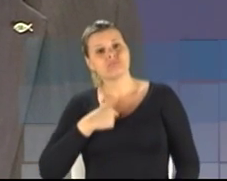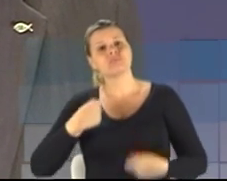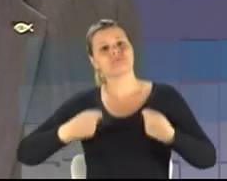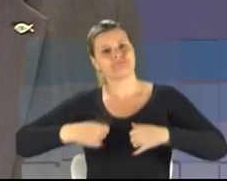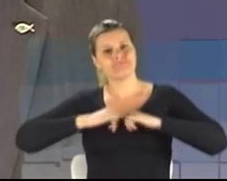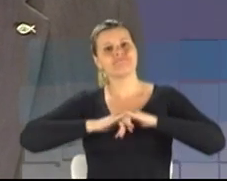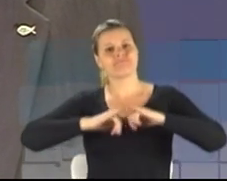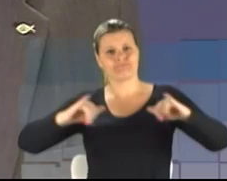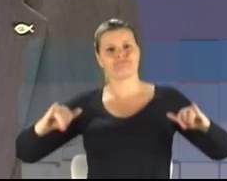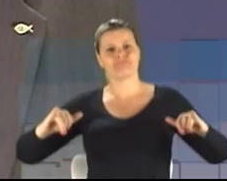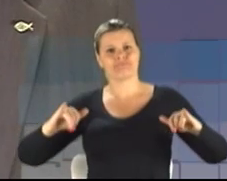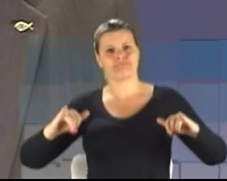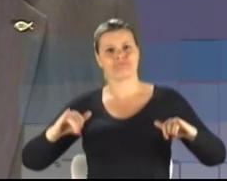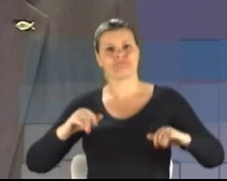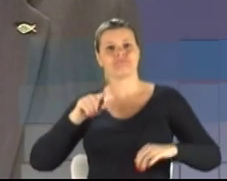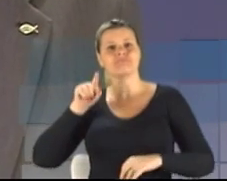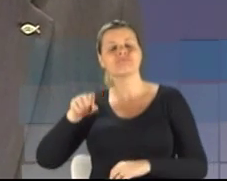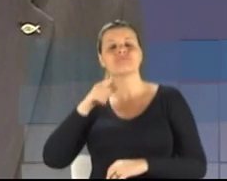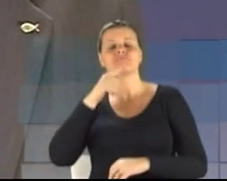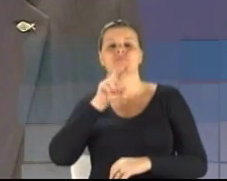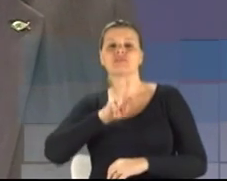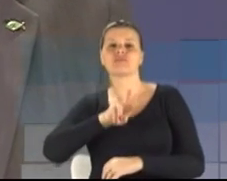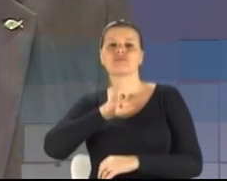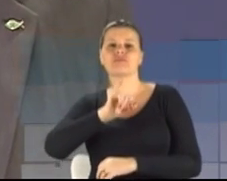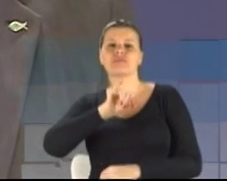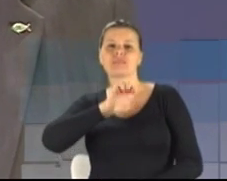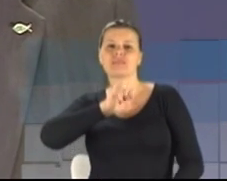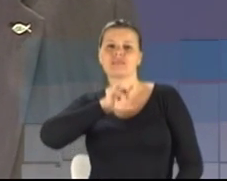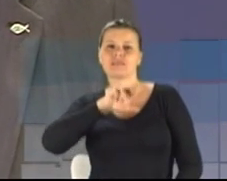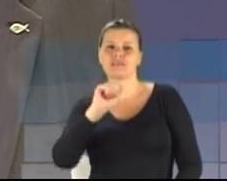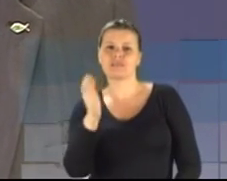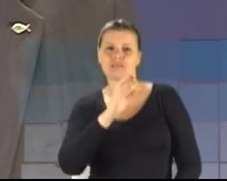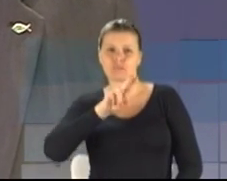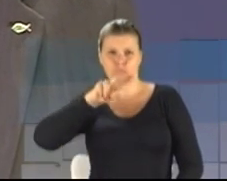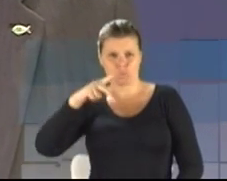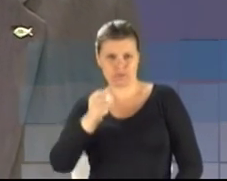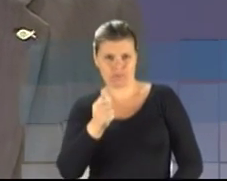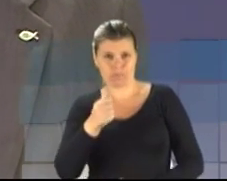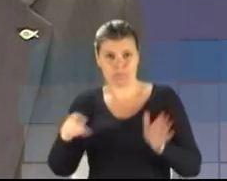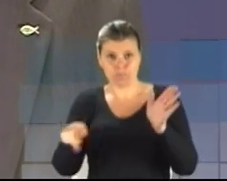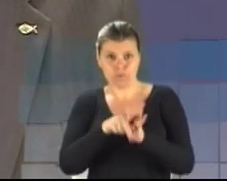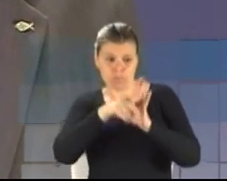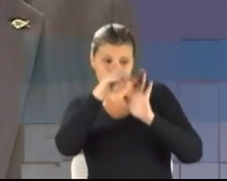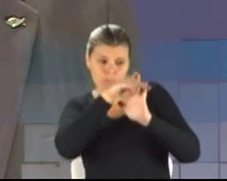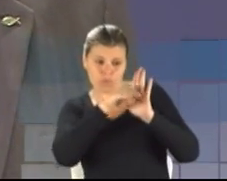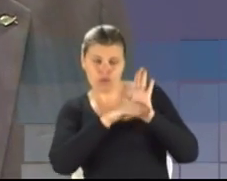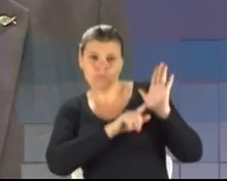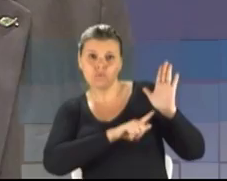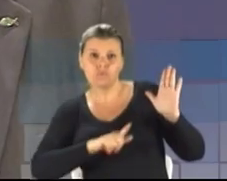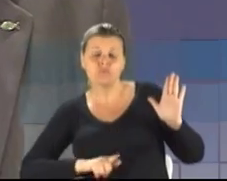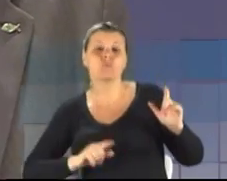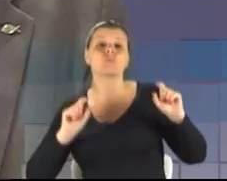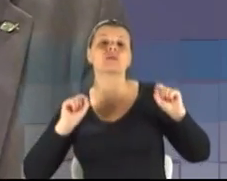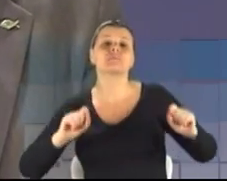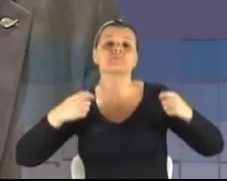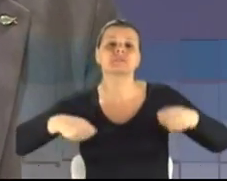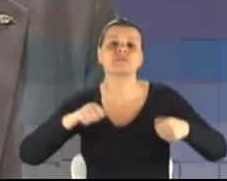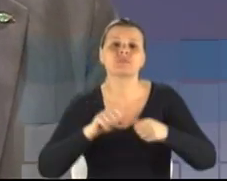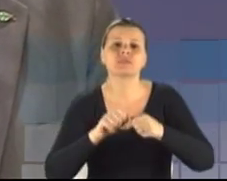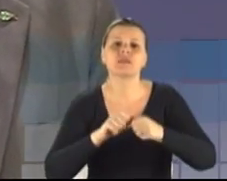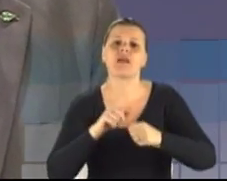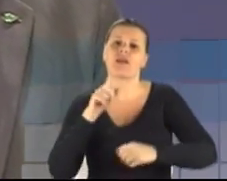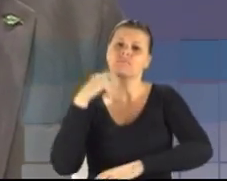que o Vieira da Cunha, no nosso programa de governo, o que nós precisamos fazer é fazer o Rio Grande